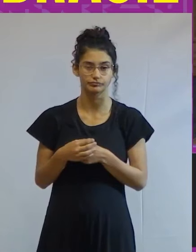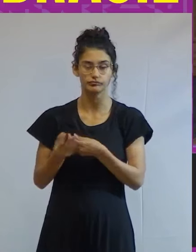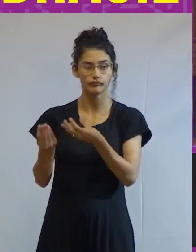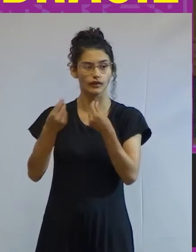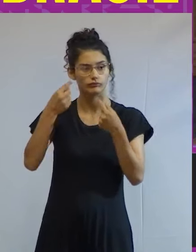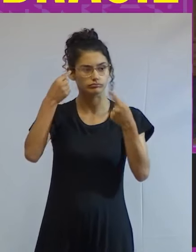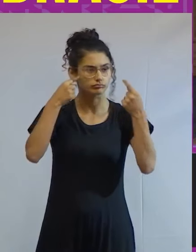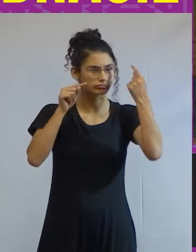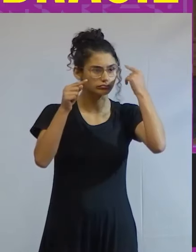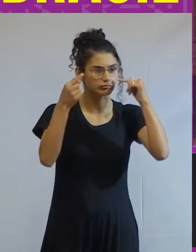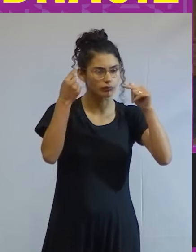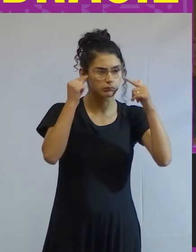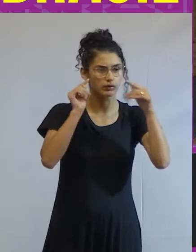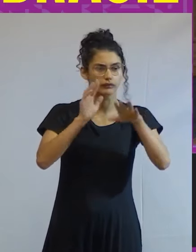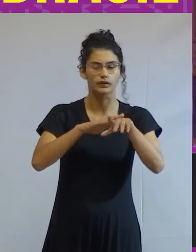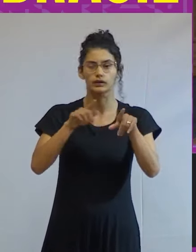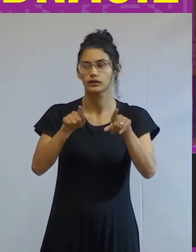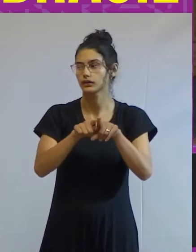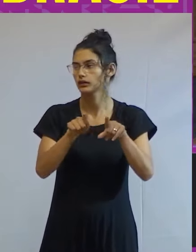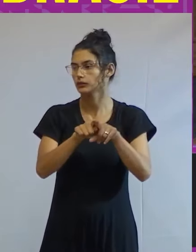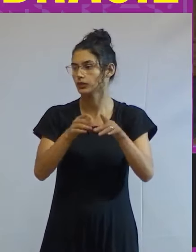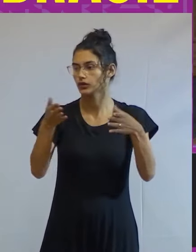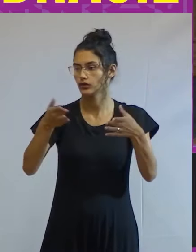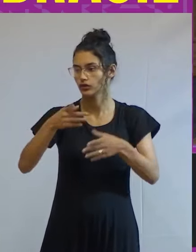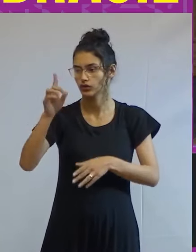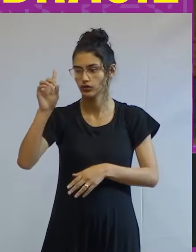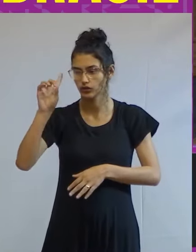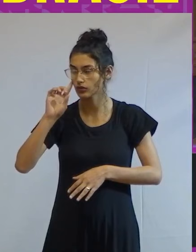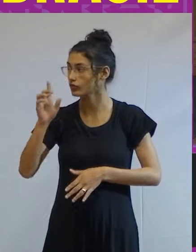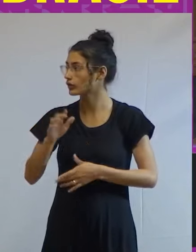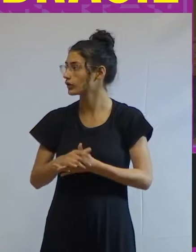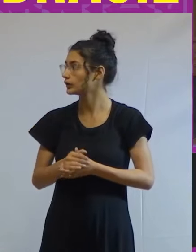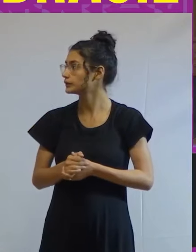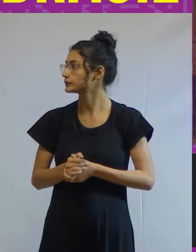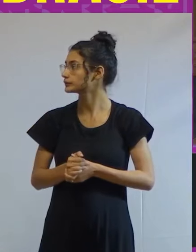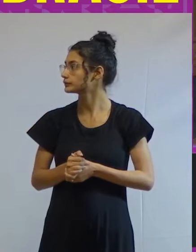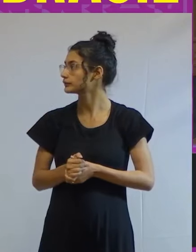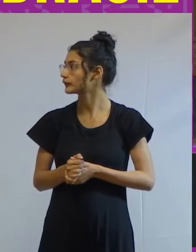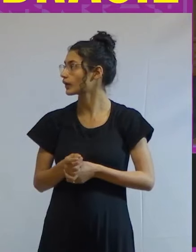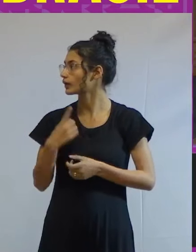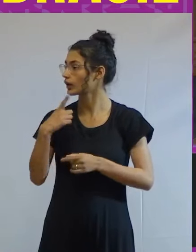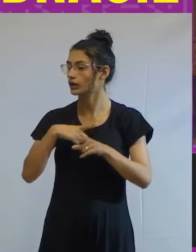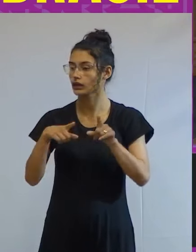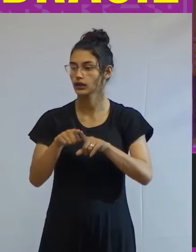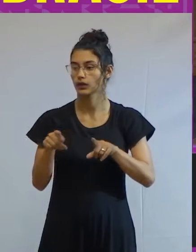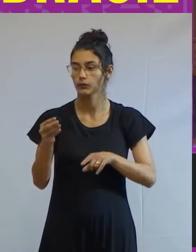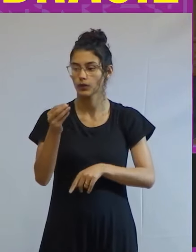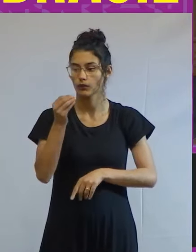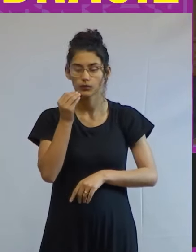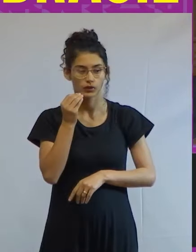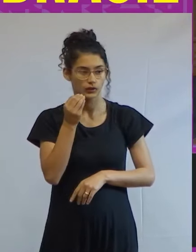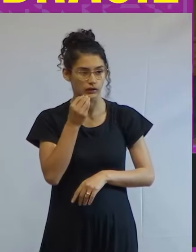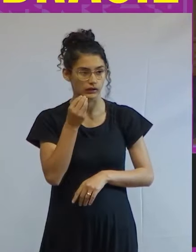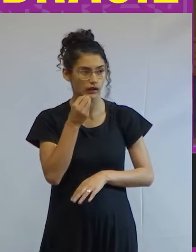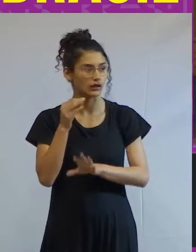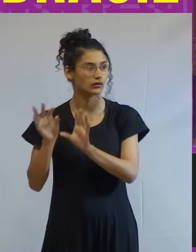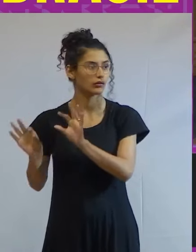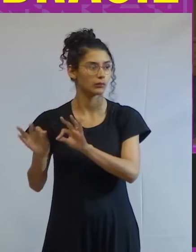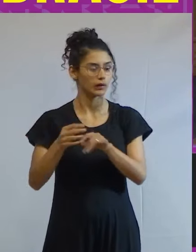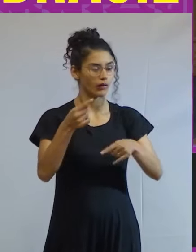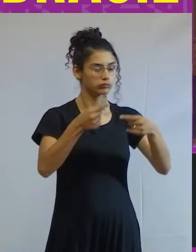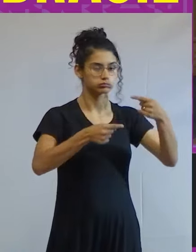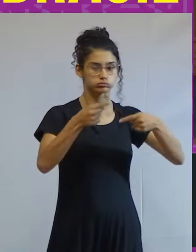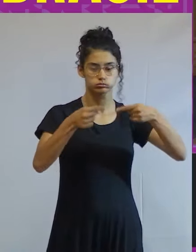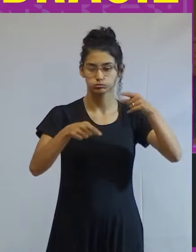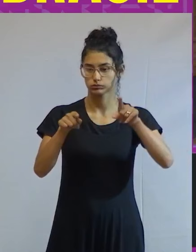ideias para fazer a conferência do dia de hoje, e a gente vai ter oportunidade para acompanhar no debate,